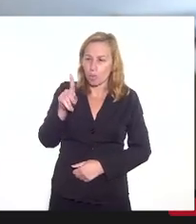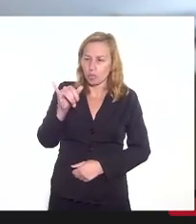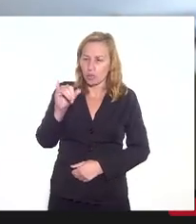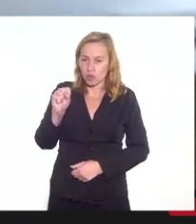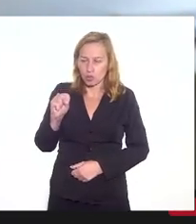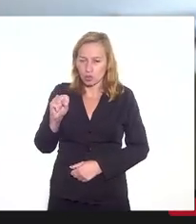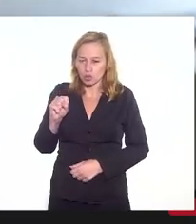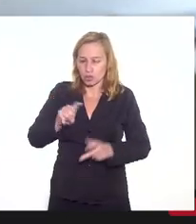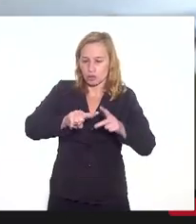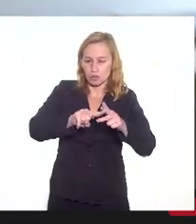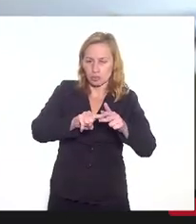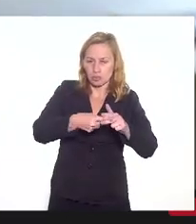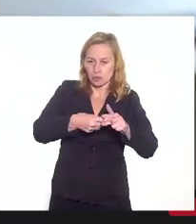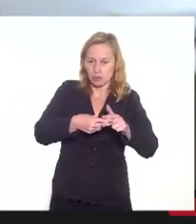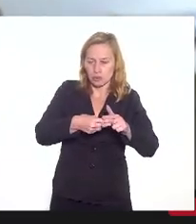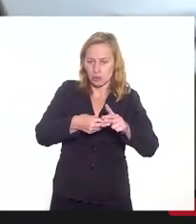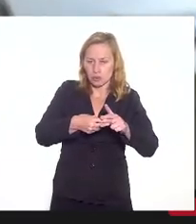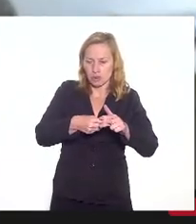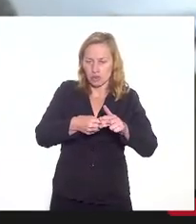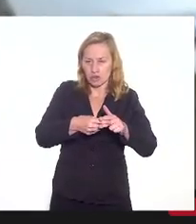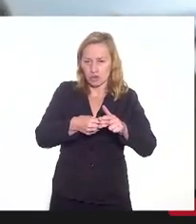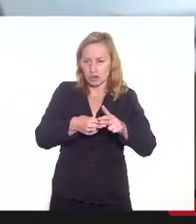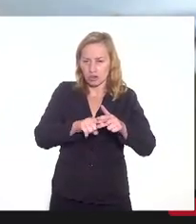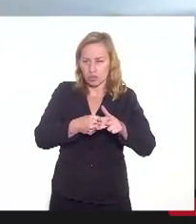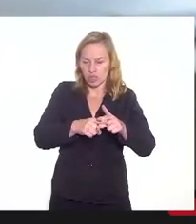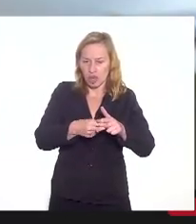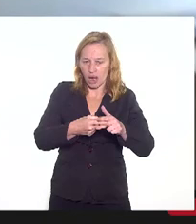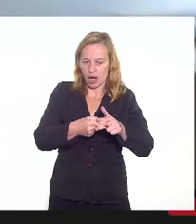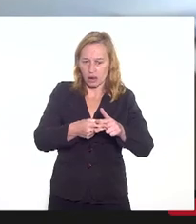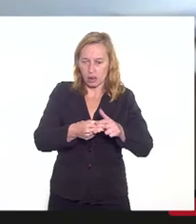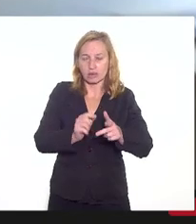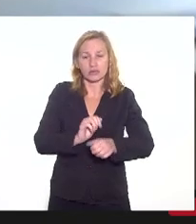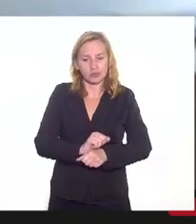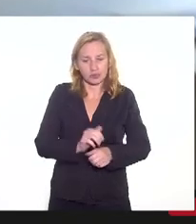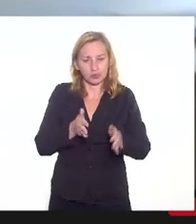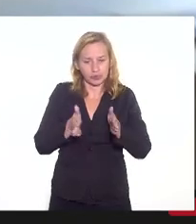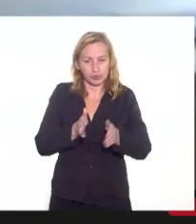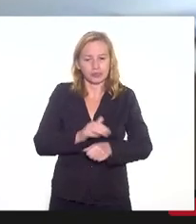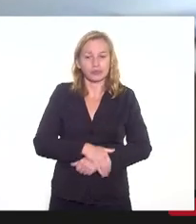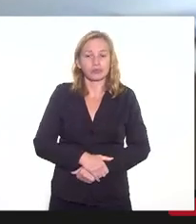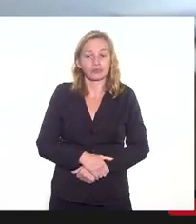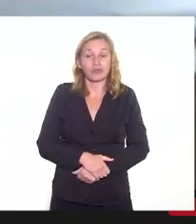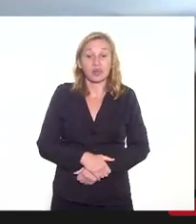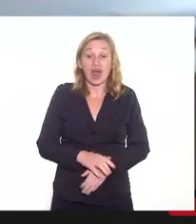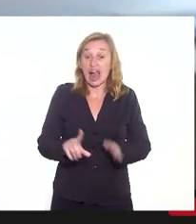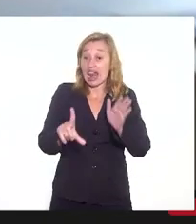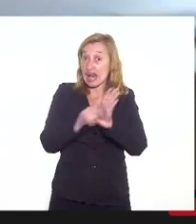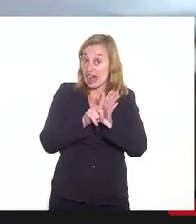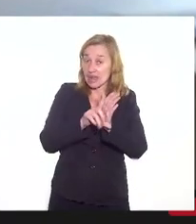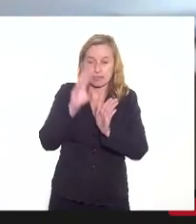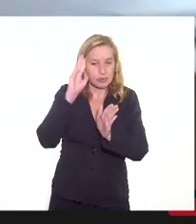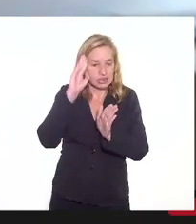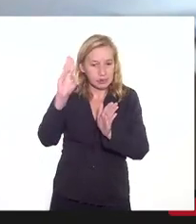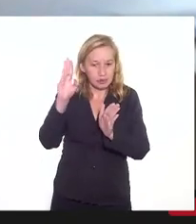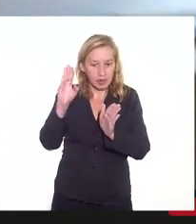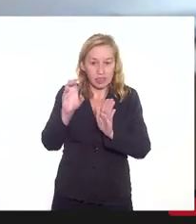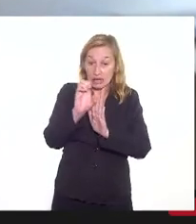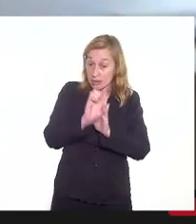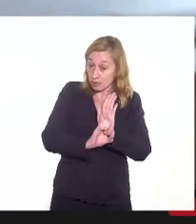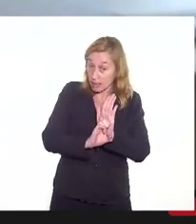de ajuste, eu estou entendendo que as leis específicas, inclusive emendas